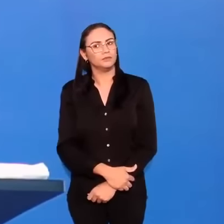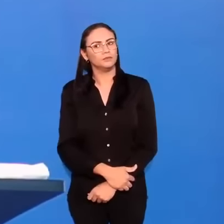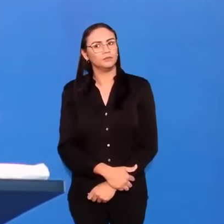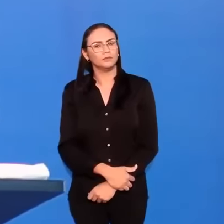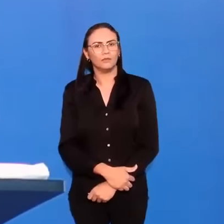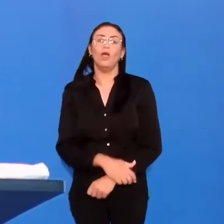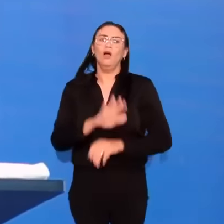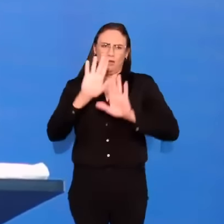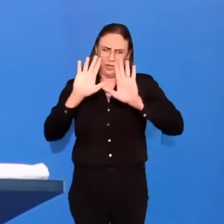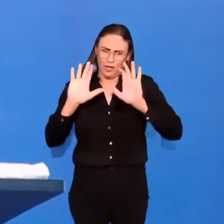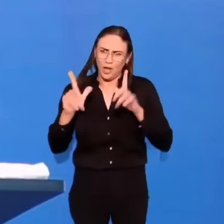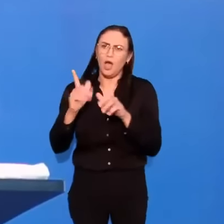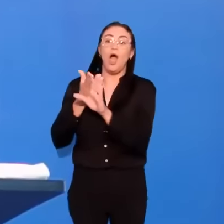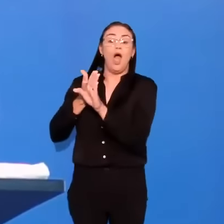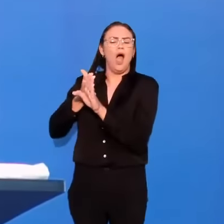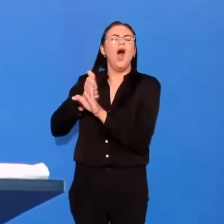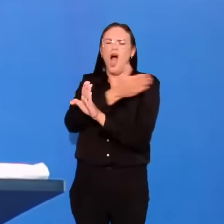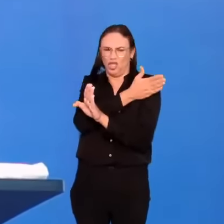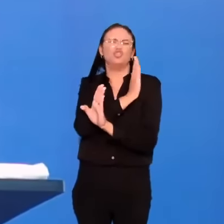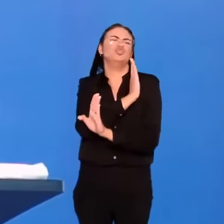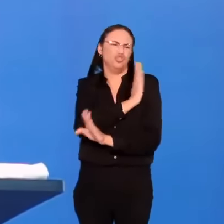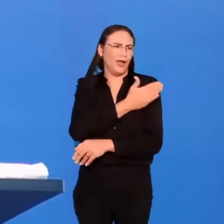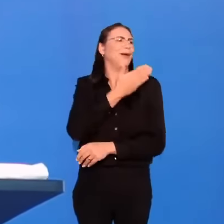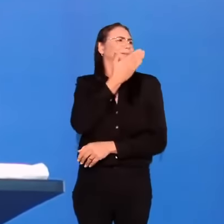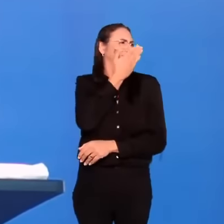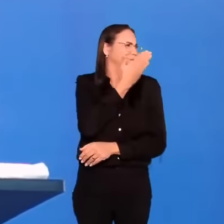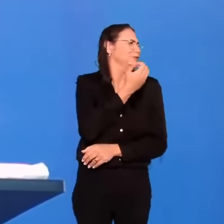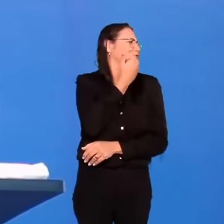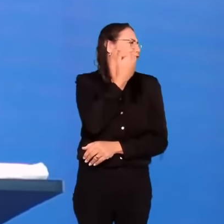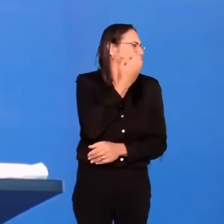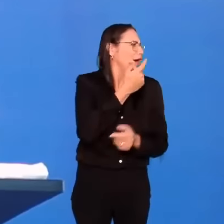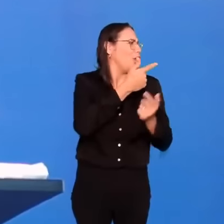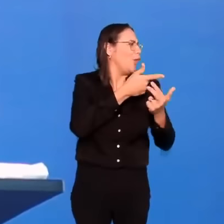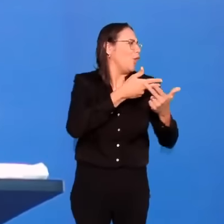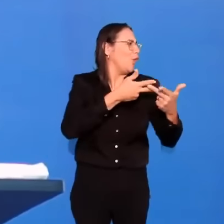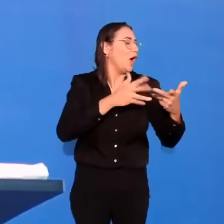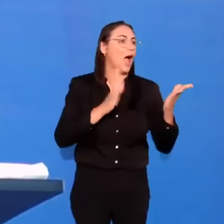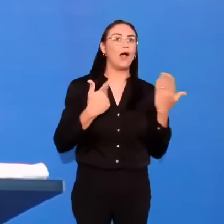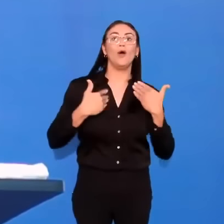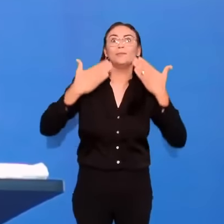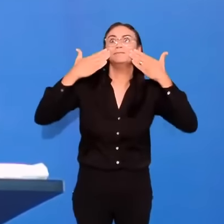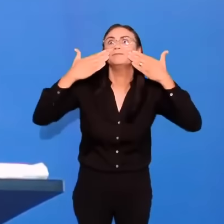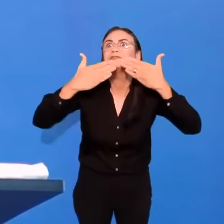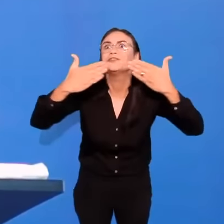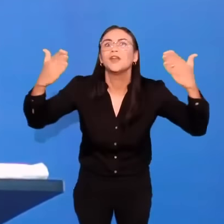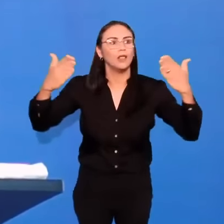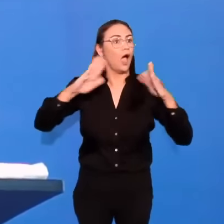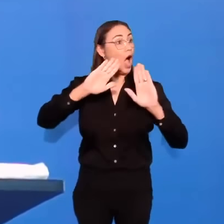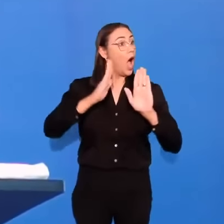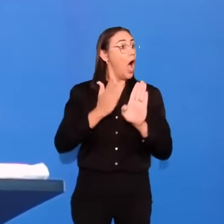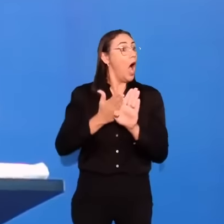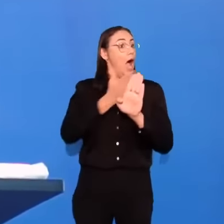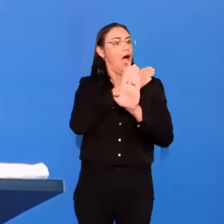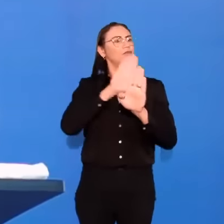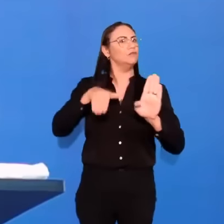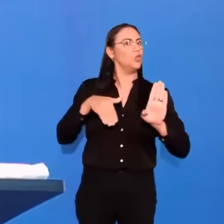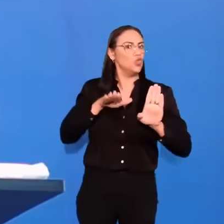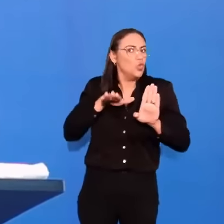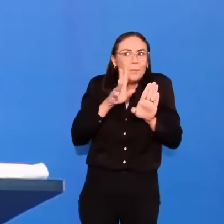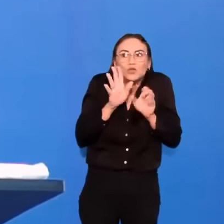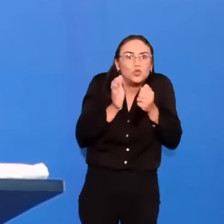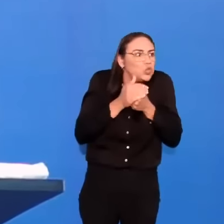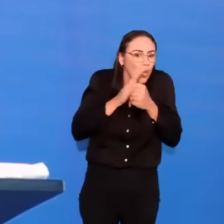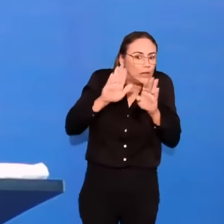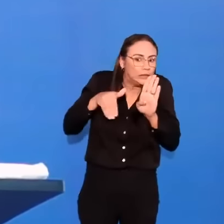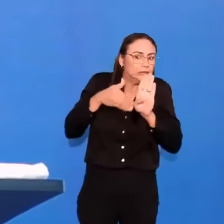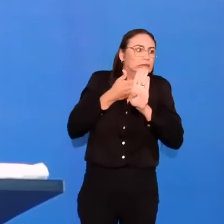existia, é que agora isso está se tornando público. E a sociedade está